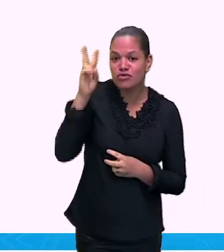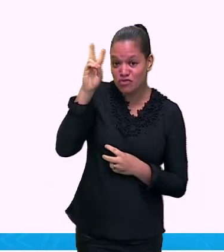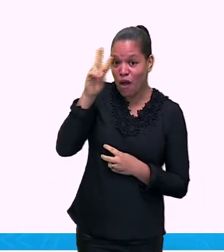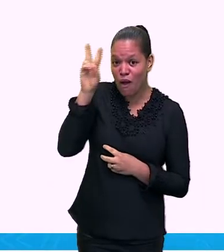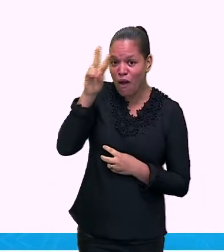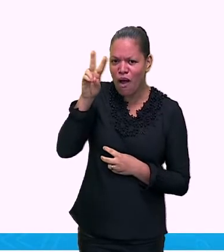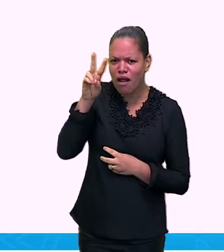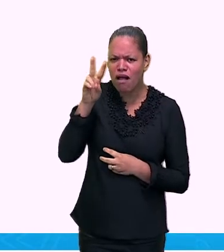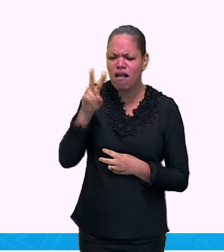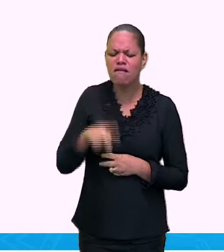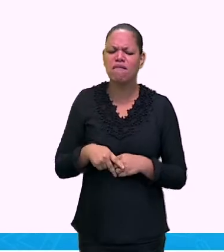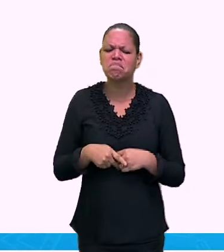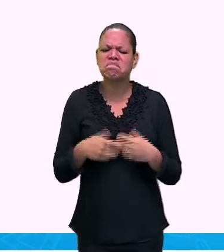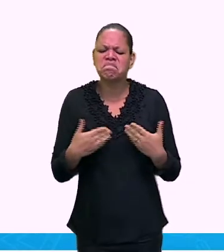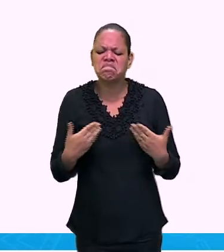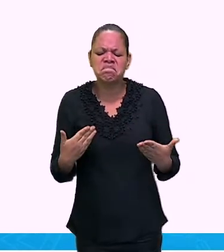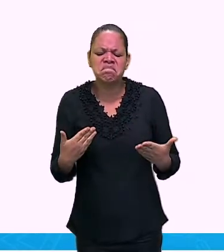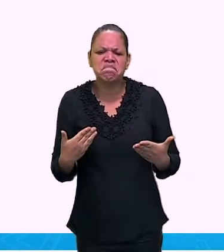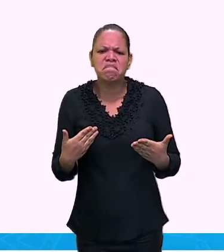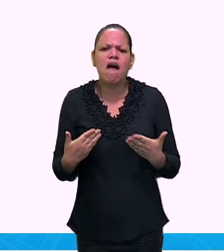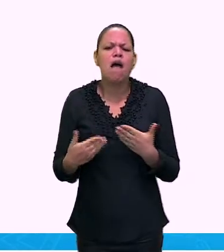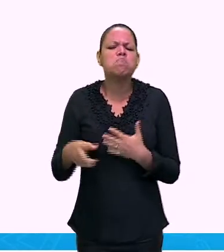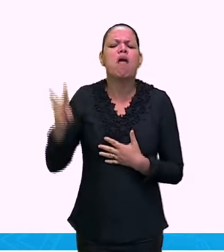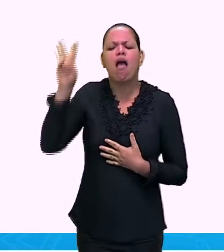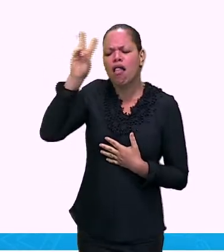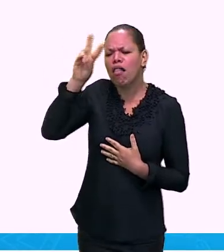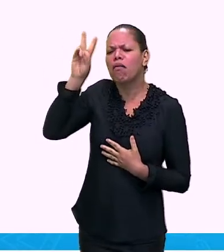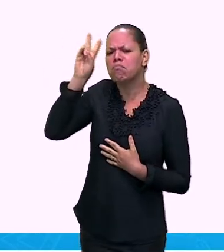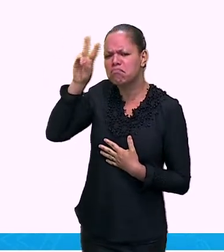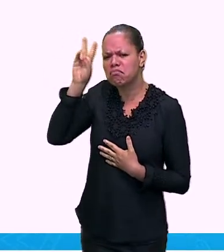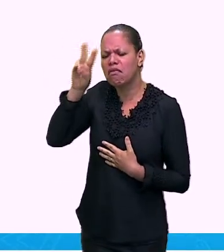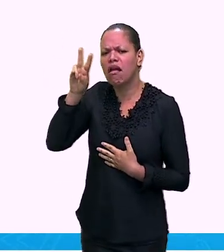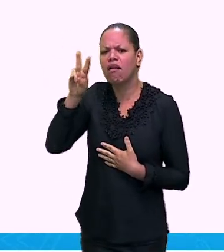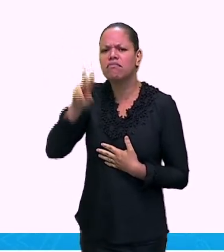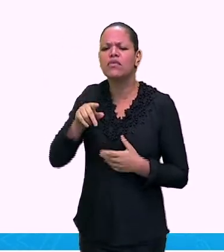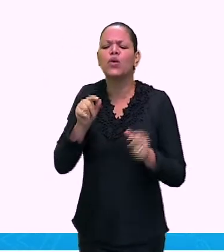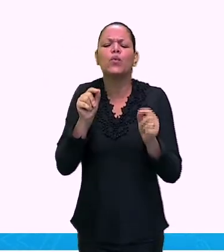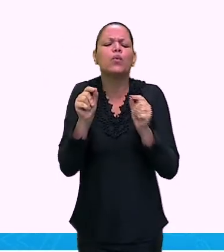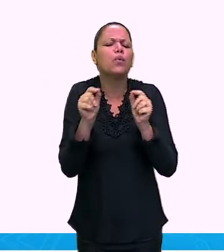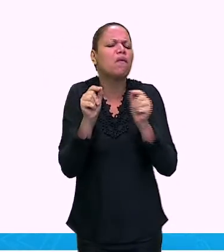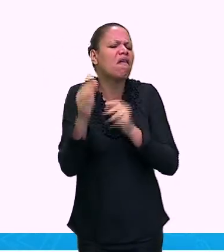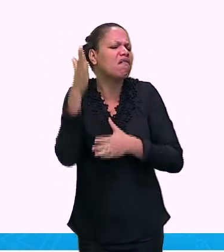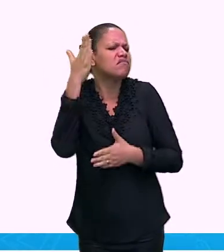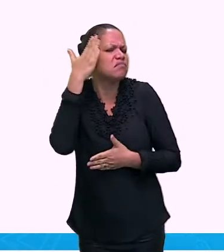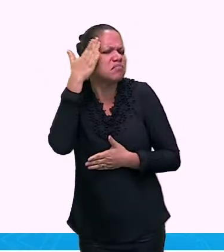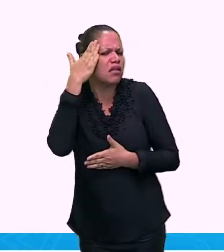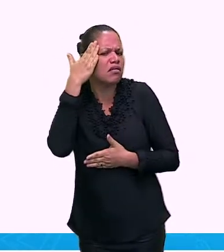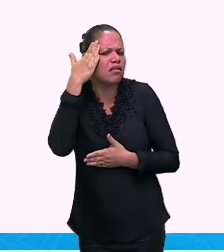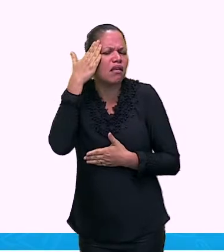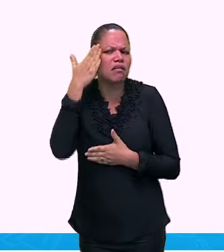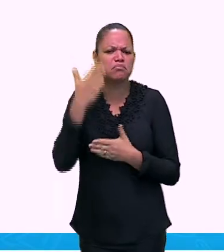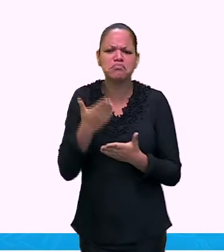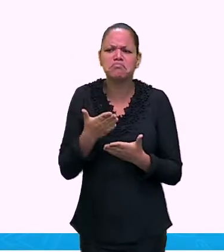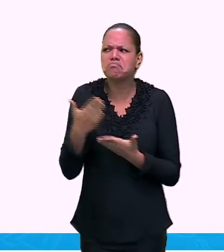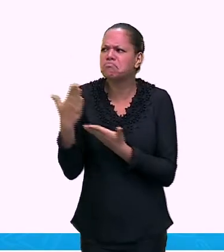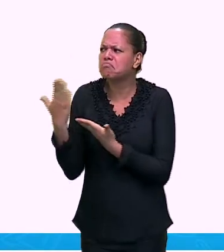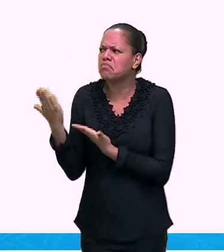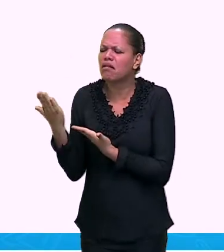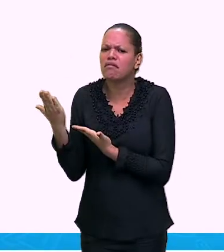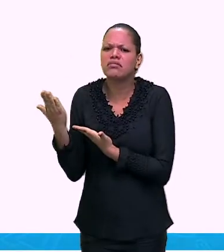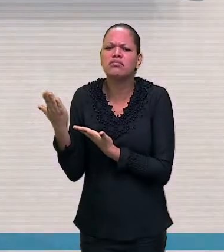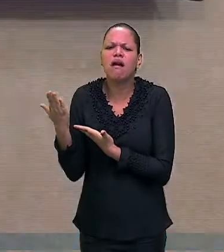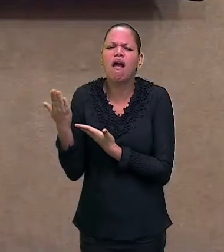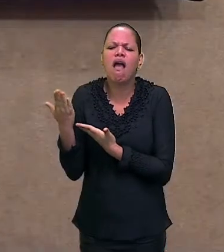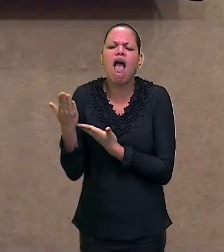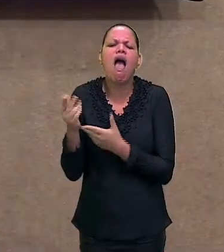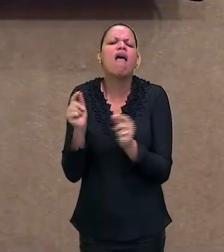o que nós já aprendemos sobre isso. Então, quem vivia aqui no nosso